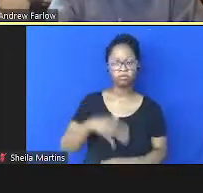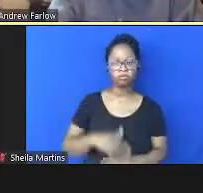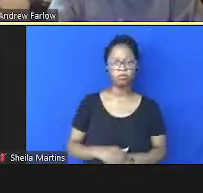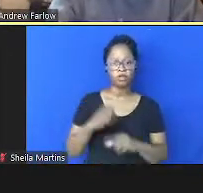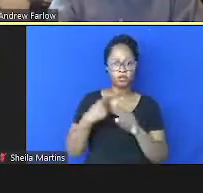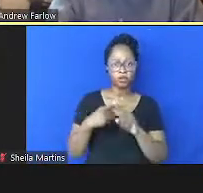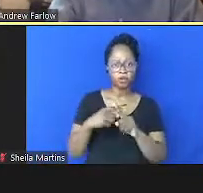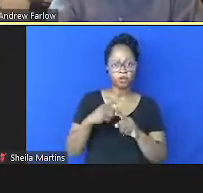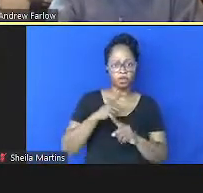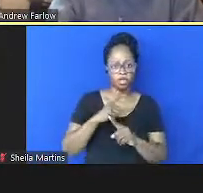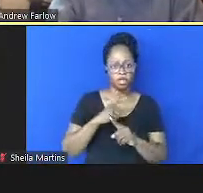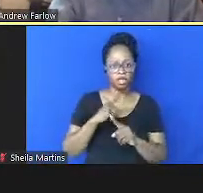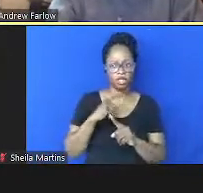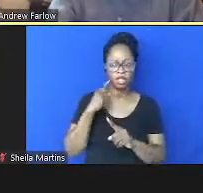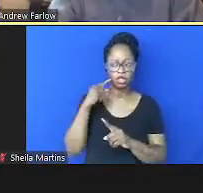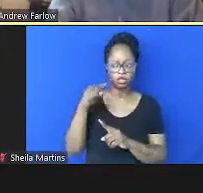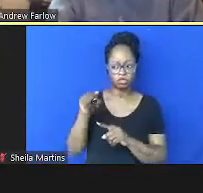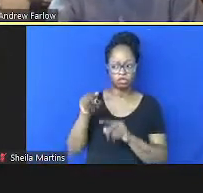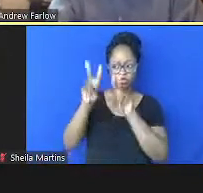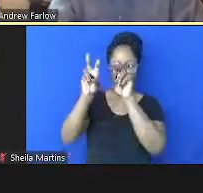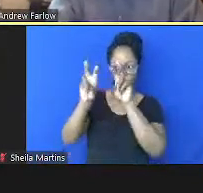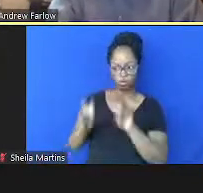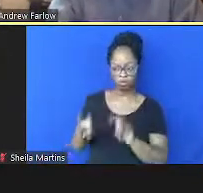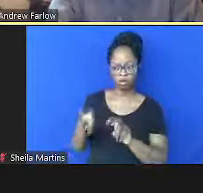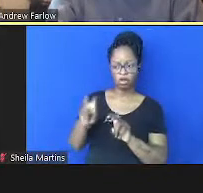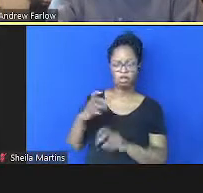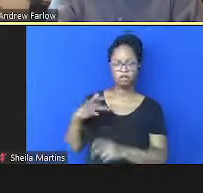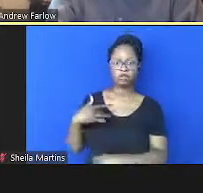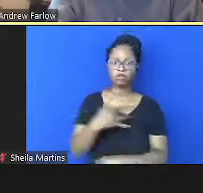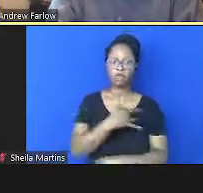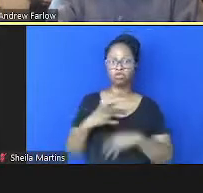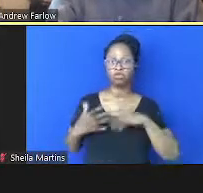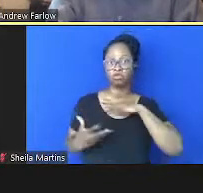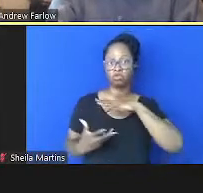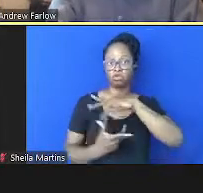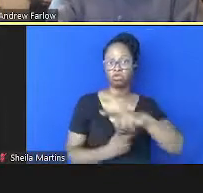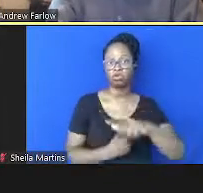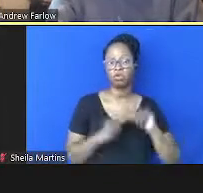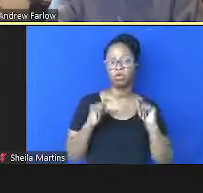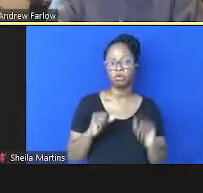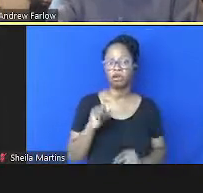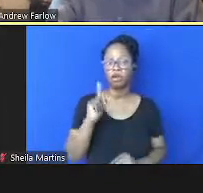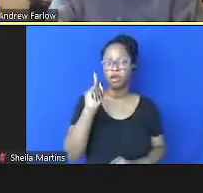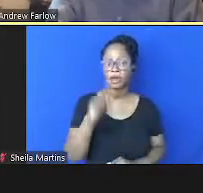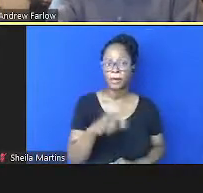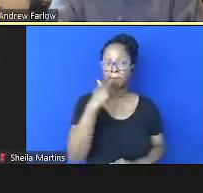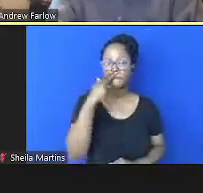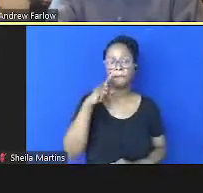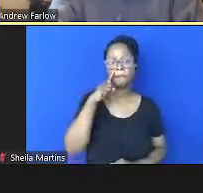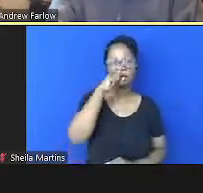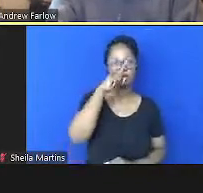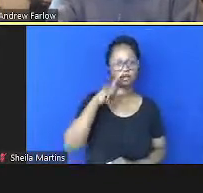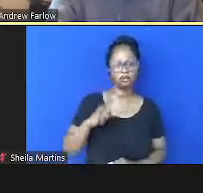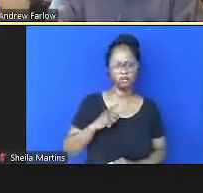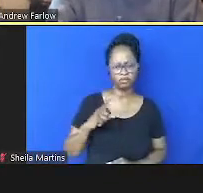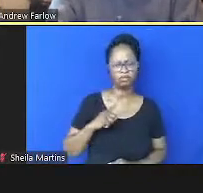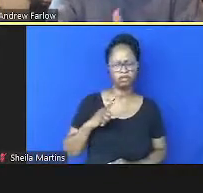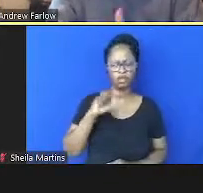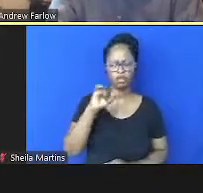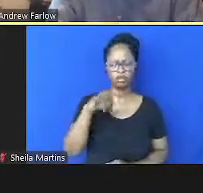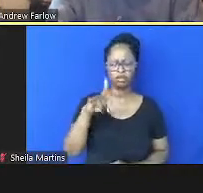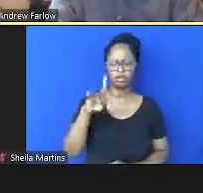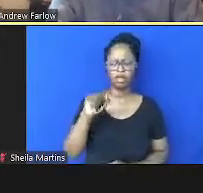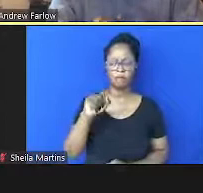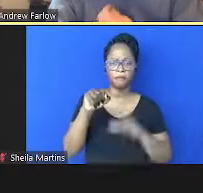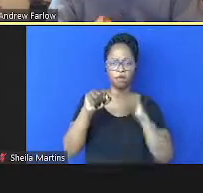olhando sobre o ângulo de saúde global seria o perigo de ter essa sindemia na saúde